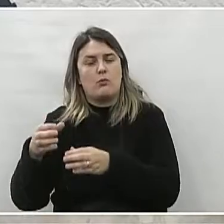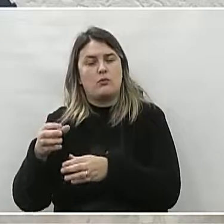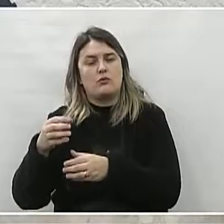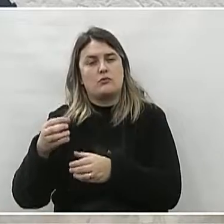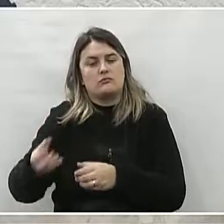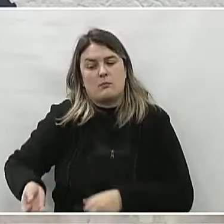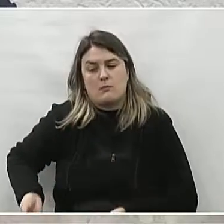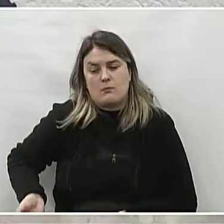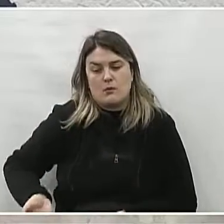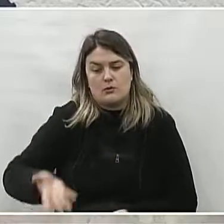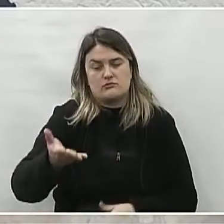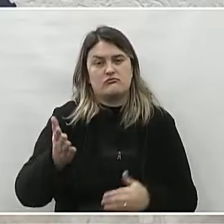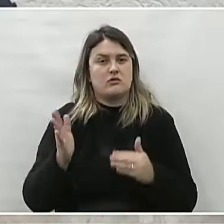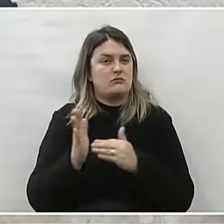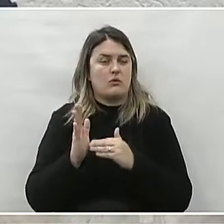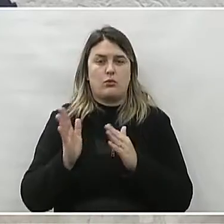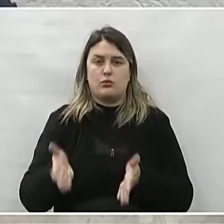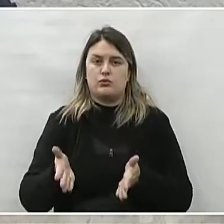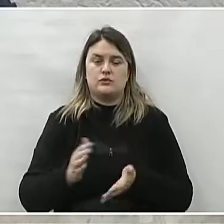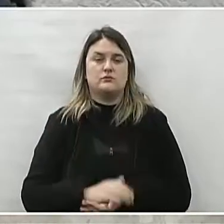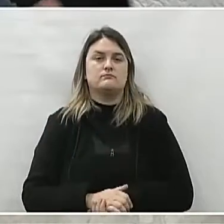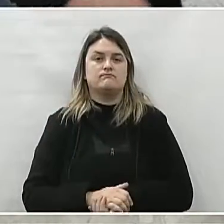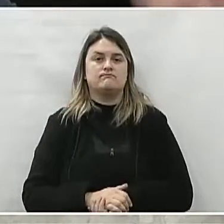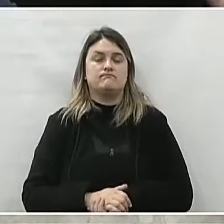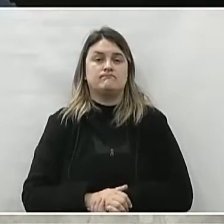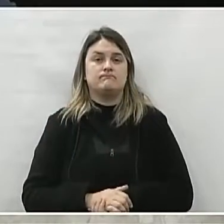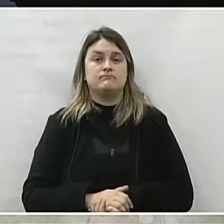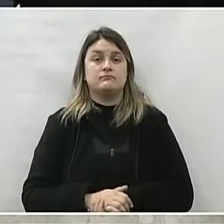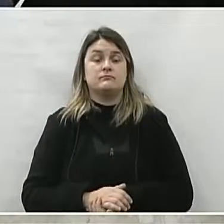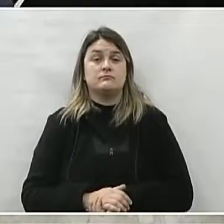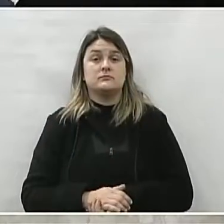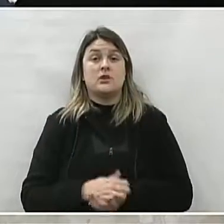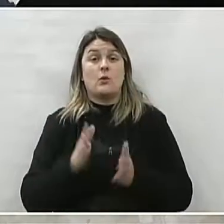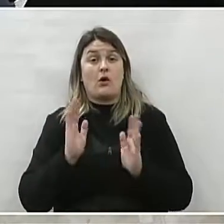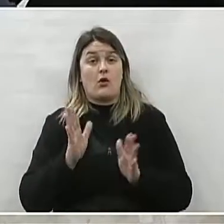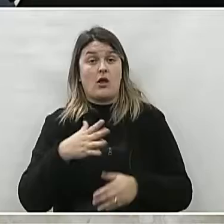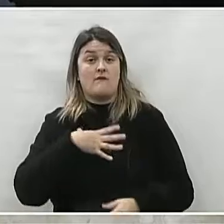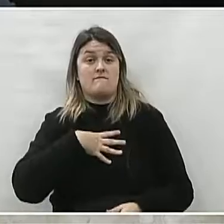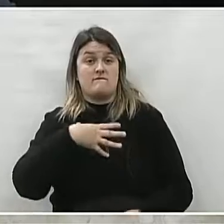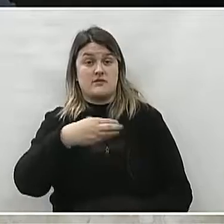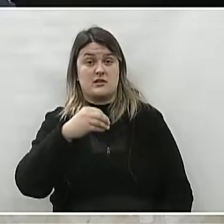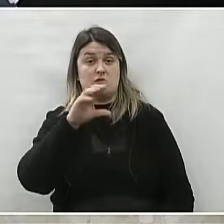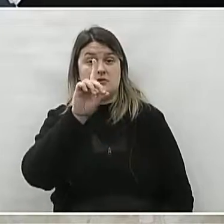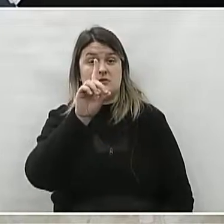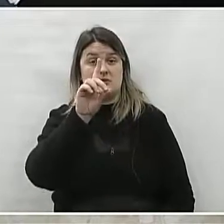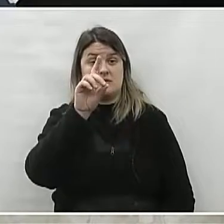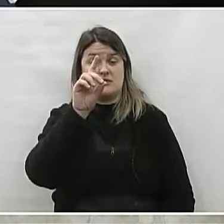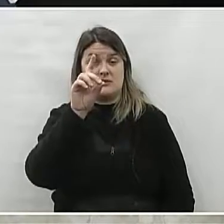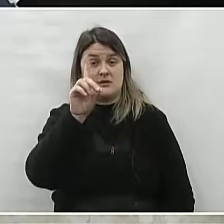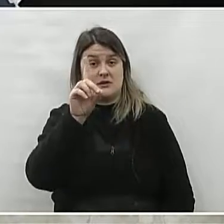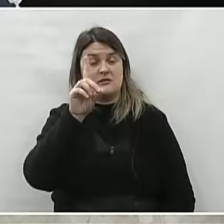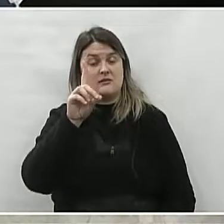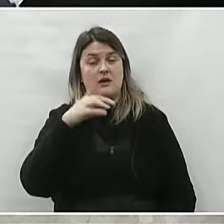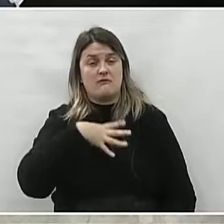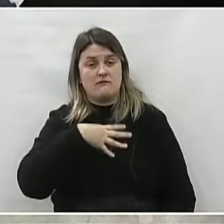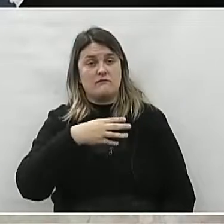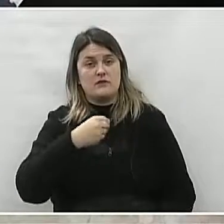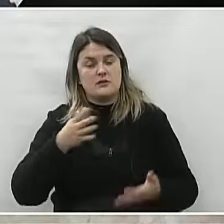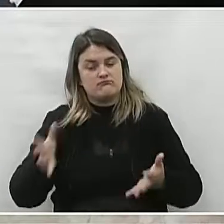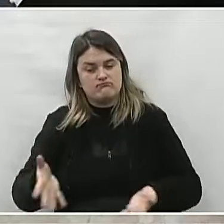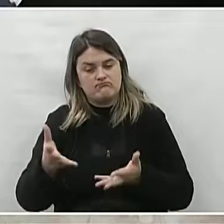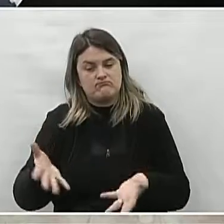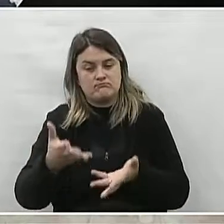município até os dias atuais. Hoje, comandada pelos seus filhos, Denizarte permaneceu com a Federação